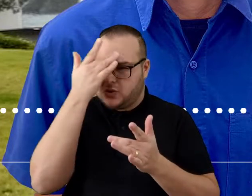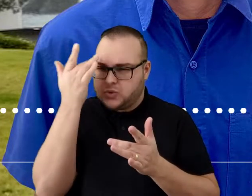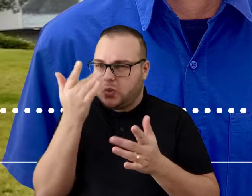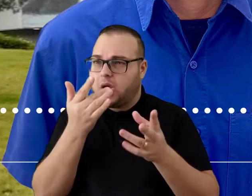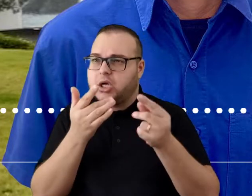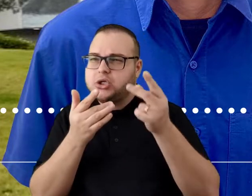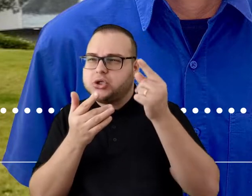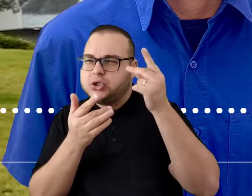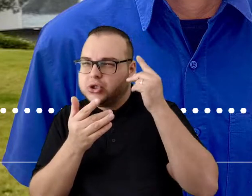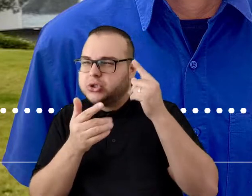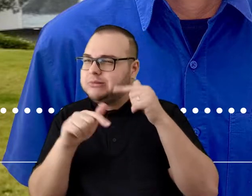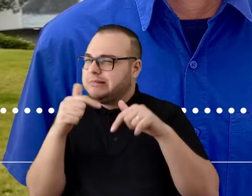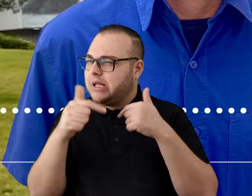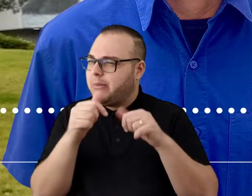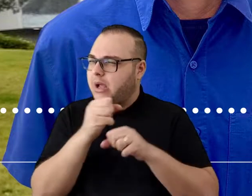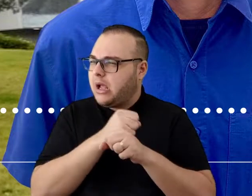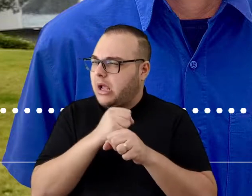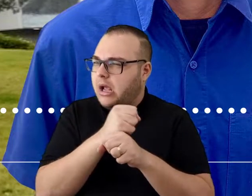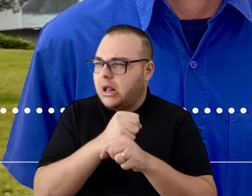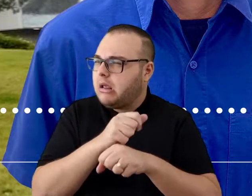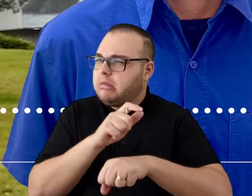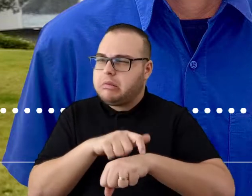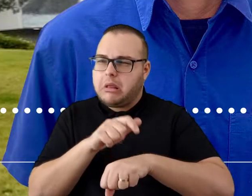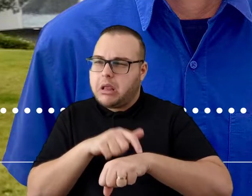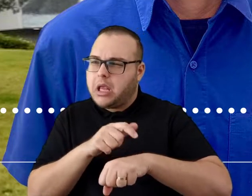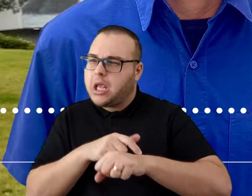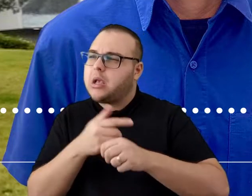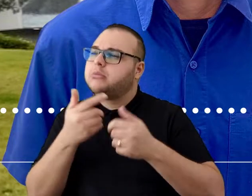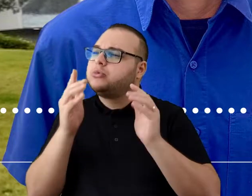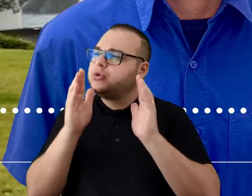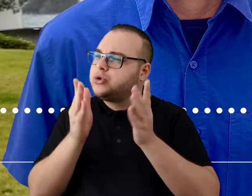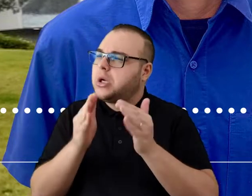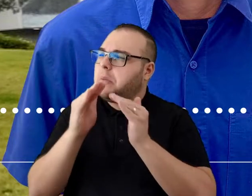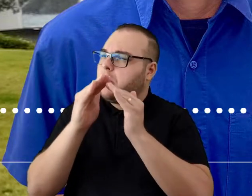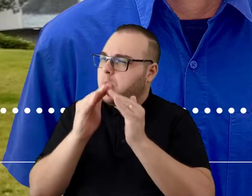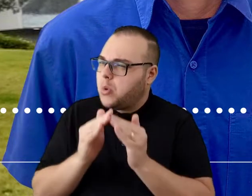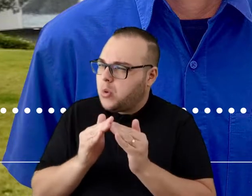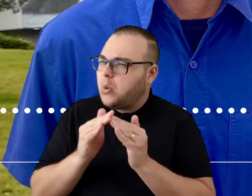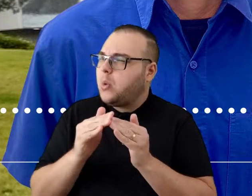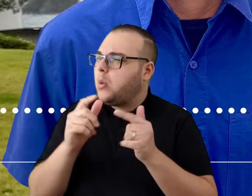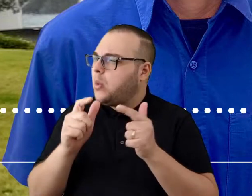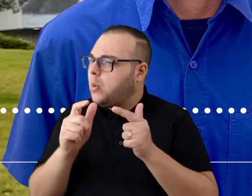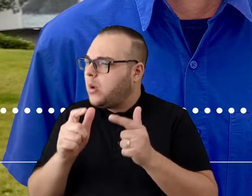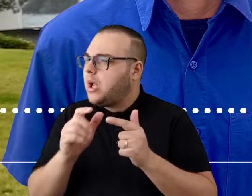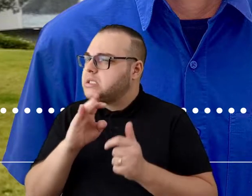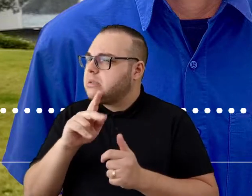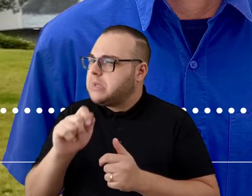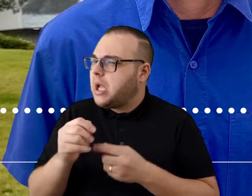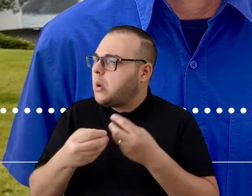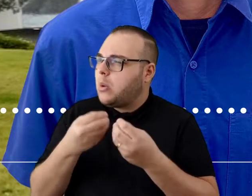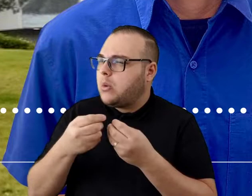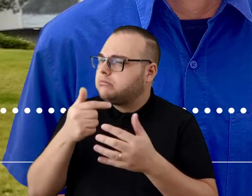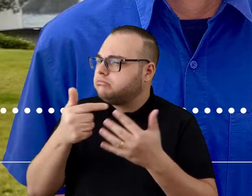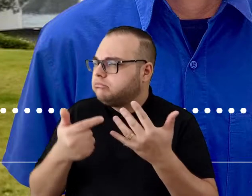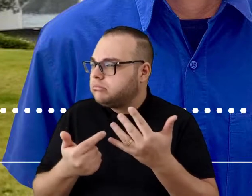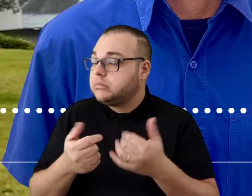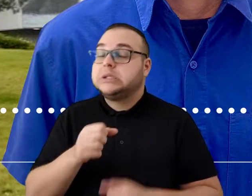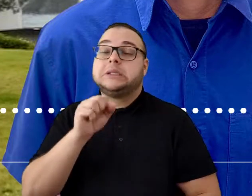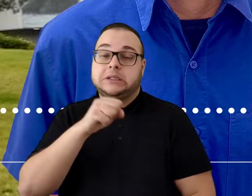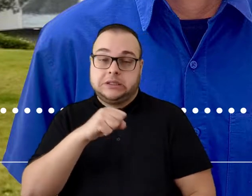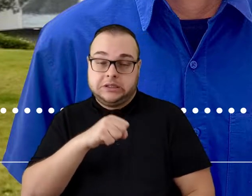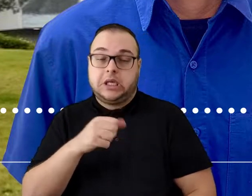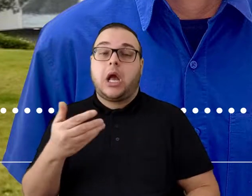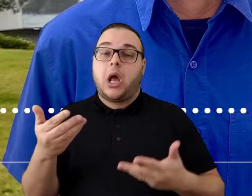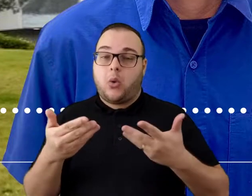estão atuando com você? São pessoas que estão aqui há muito tempo, já moraram na Vila Operária? Conta um pouco para nós. Exatamente. Hoje, a